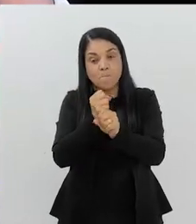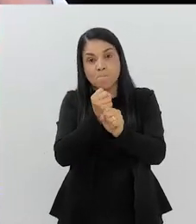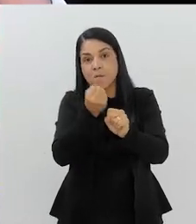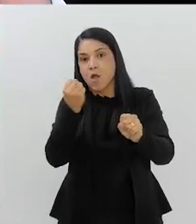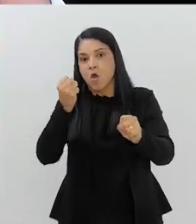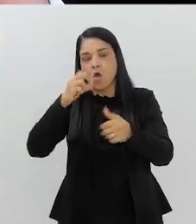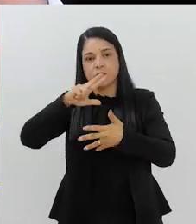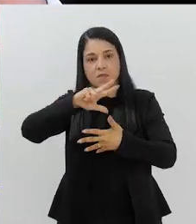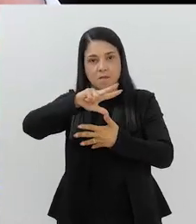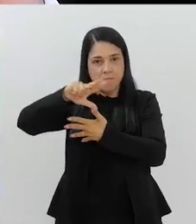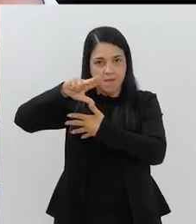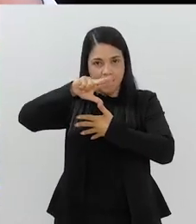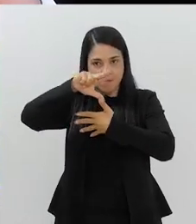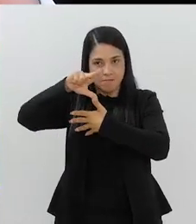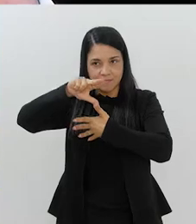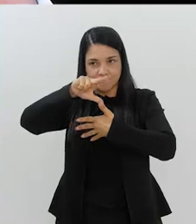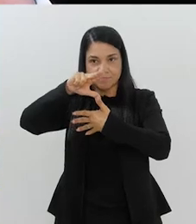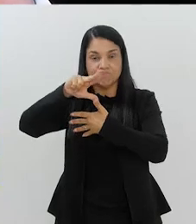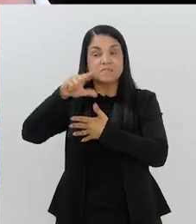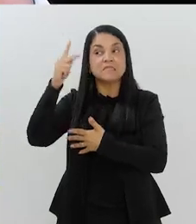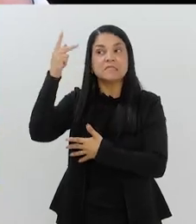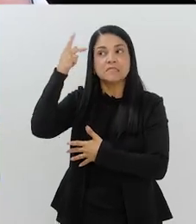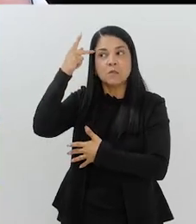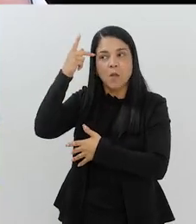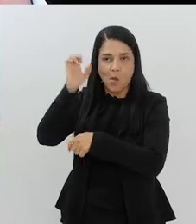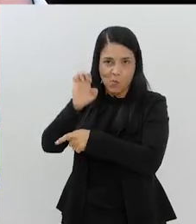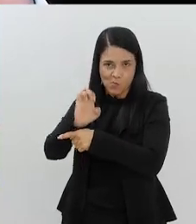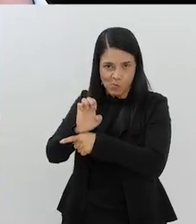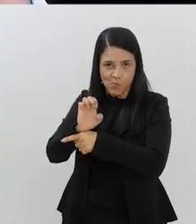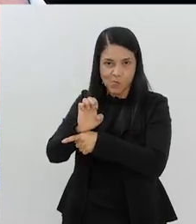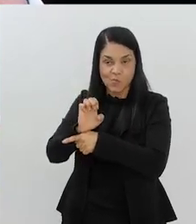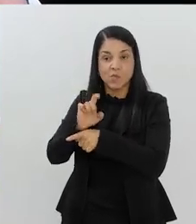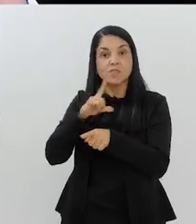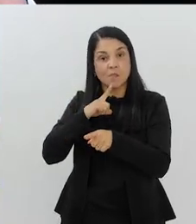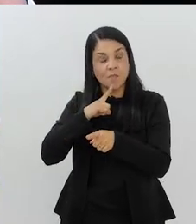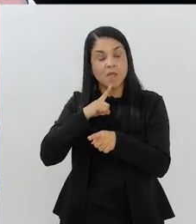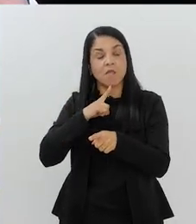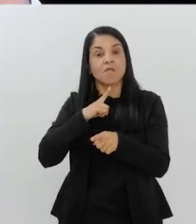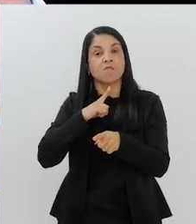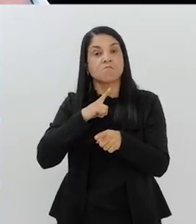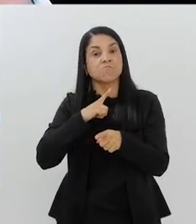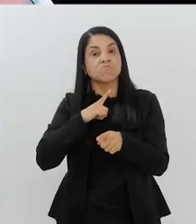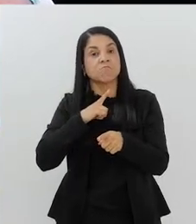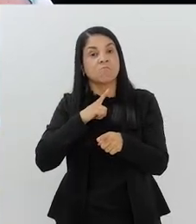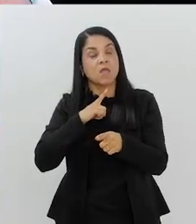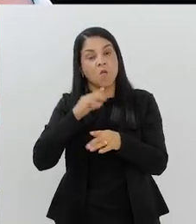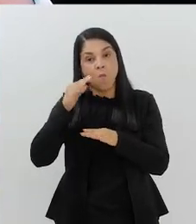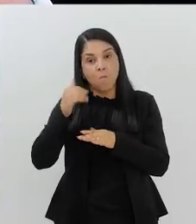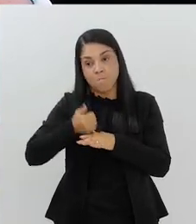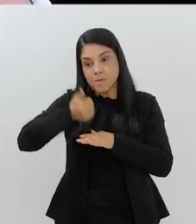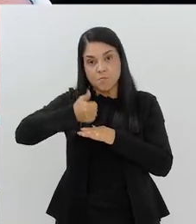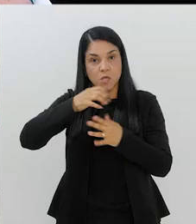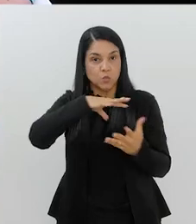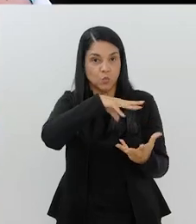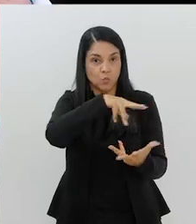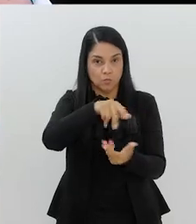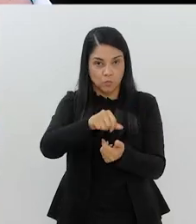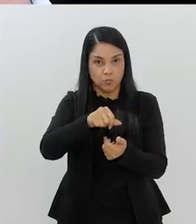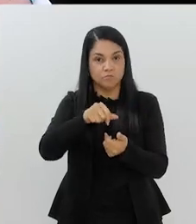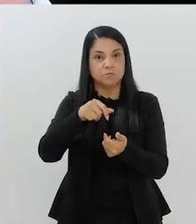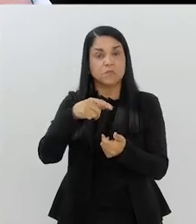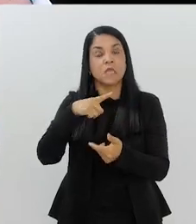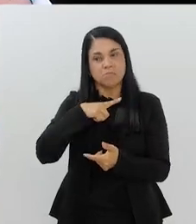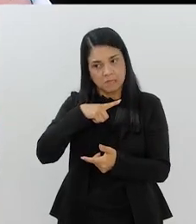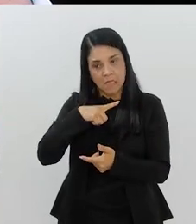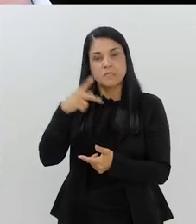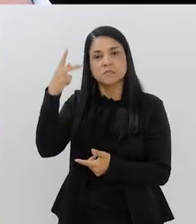maiores da América Latina, que fica em São Paulo, e um dos maiores do mundo que eu acho